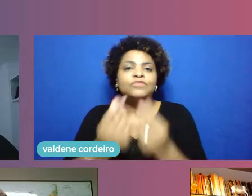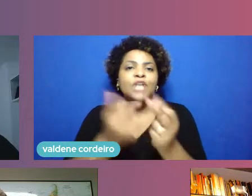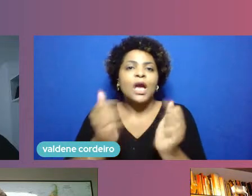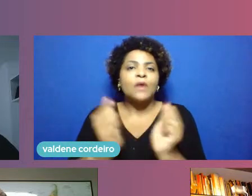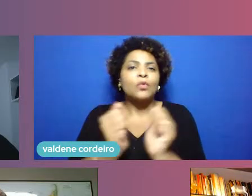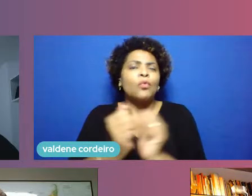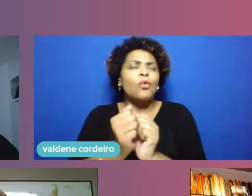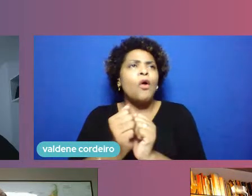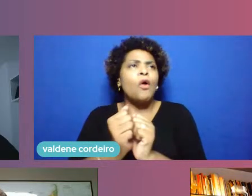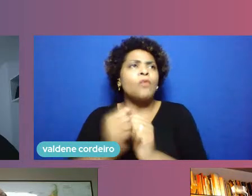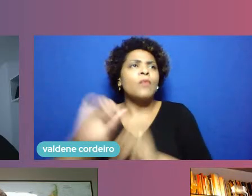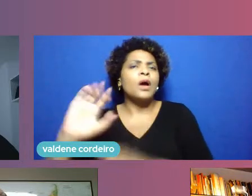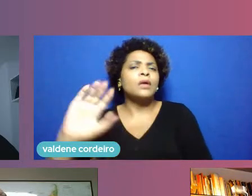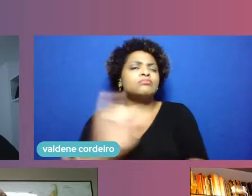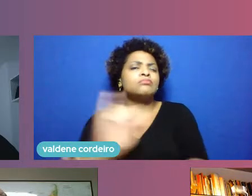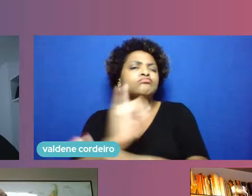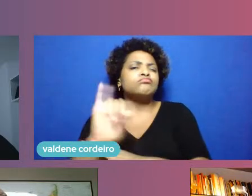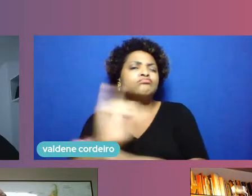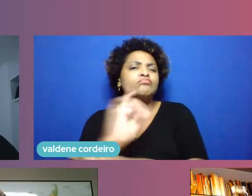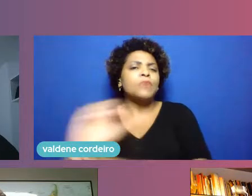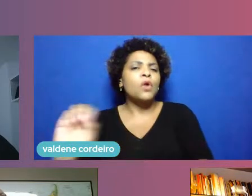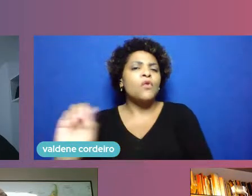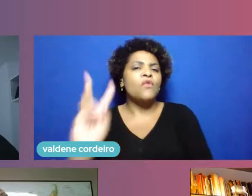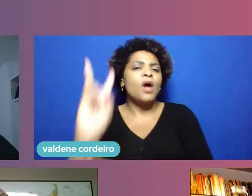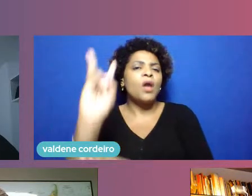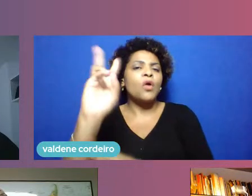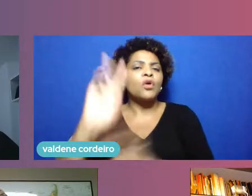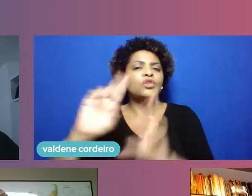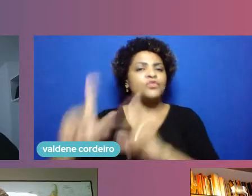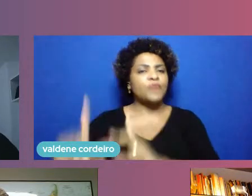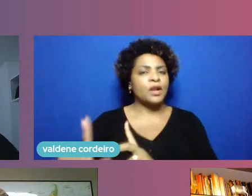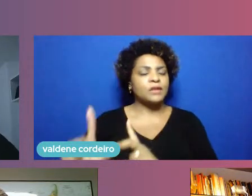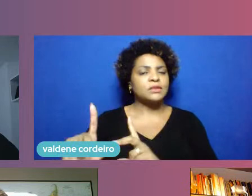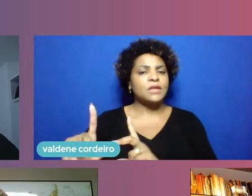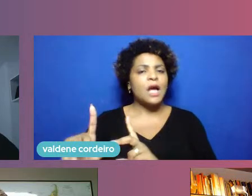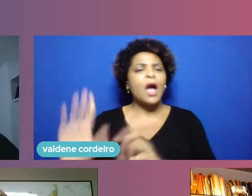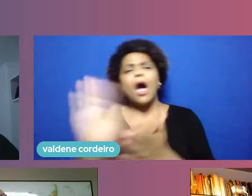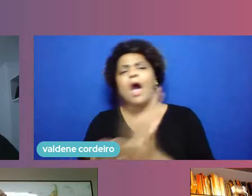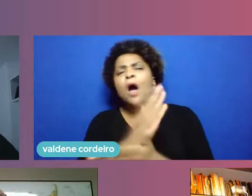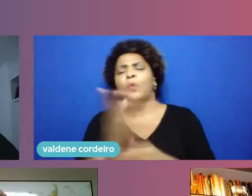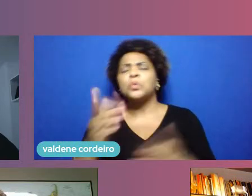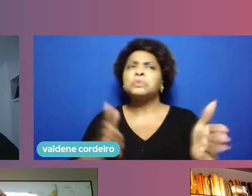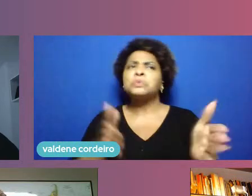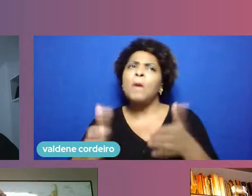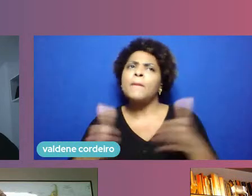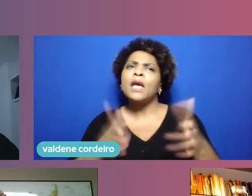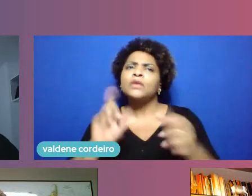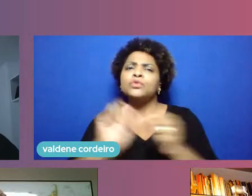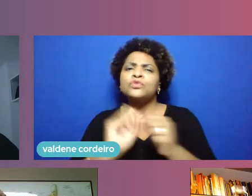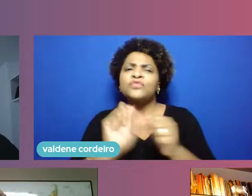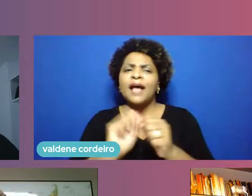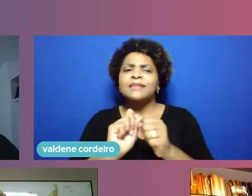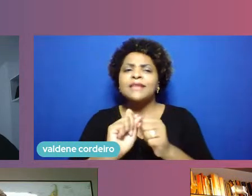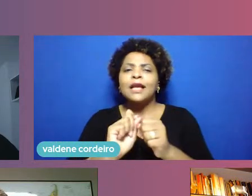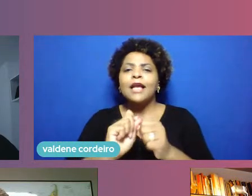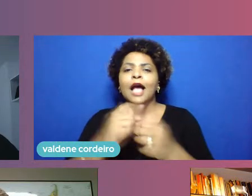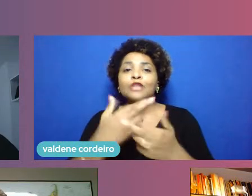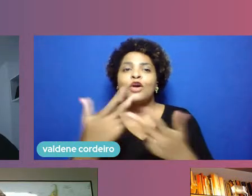Situações extremas costumam acelerar coisas, também conter outras, mas principalmente